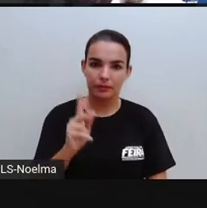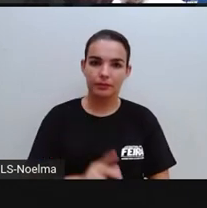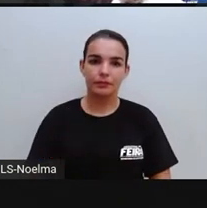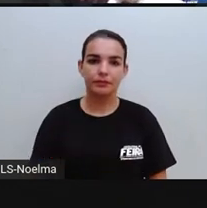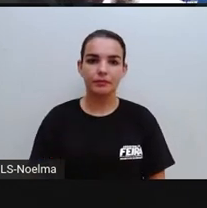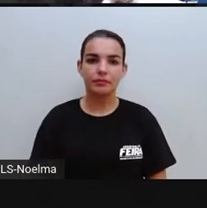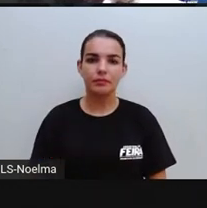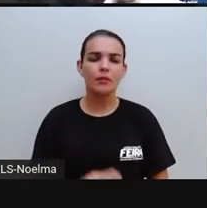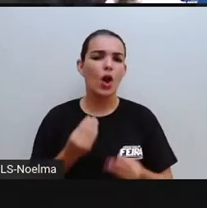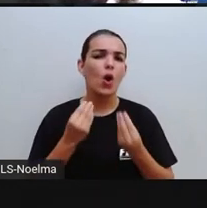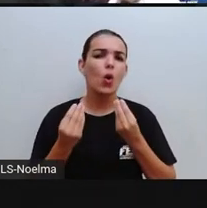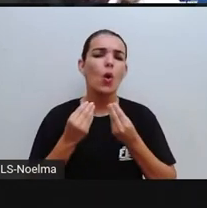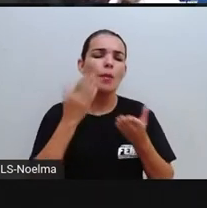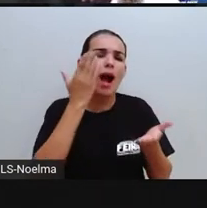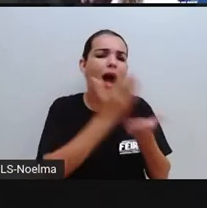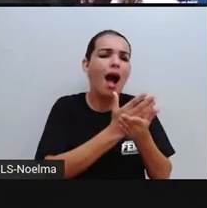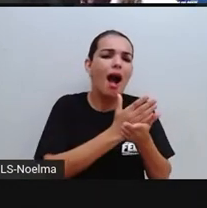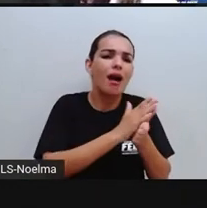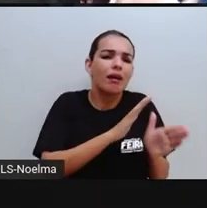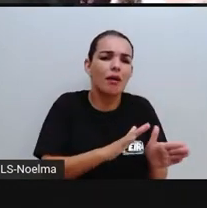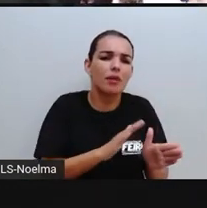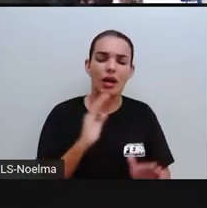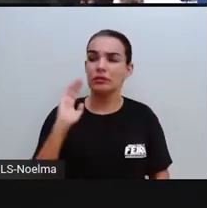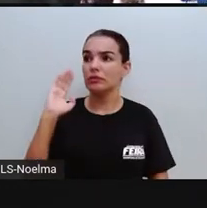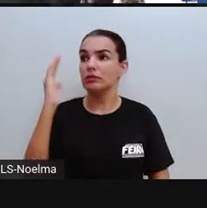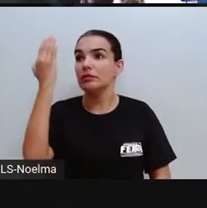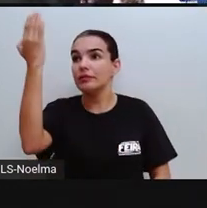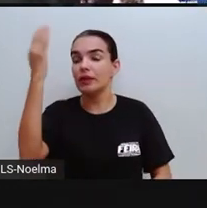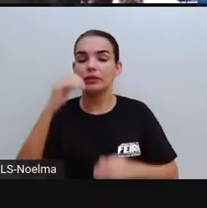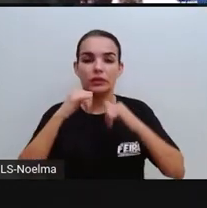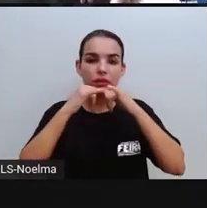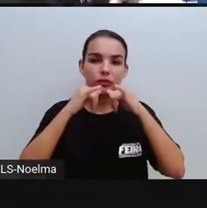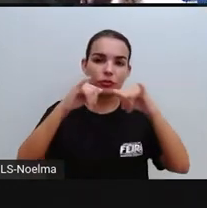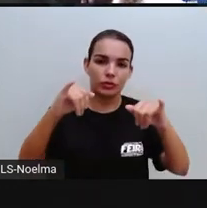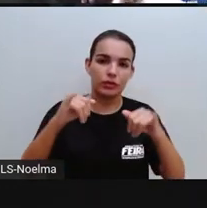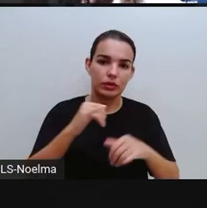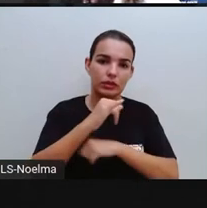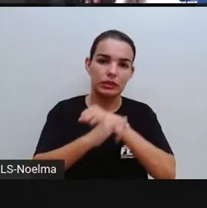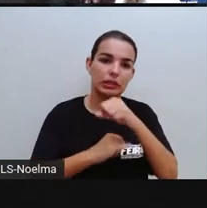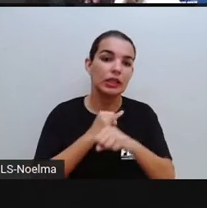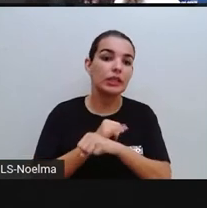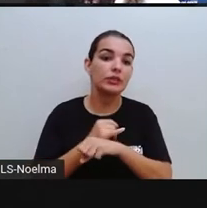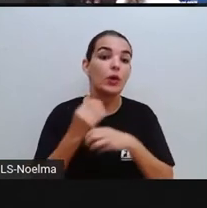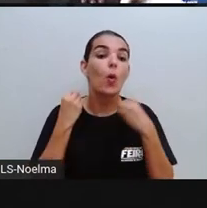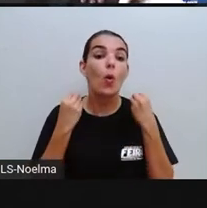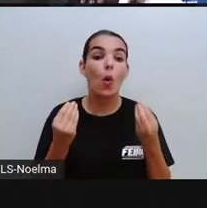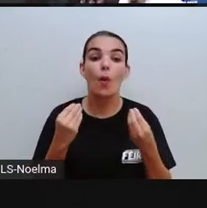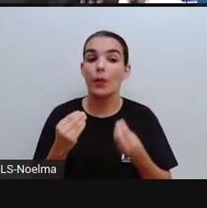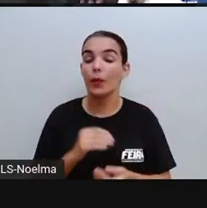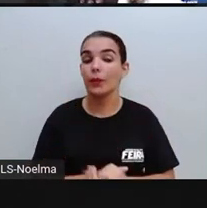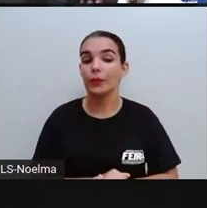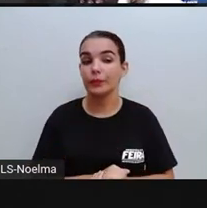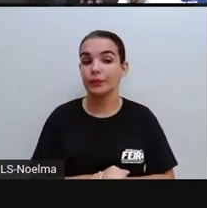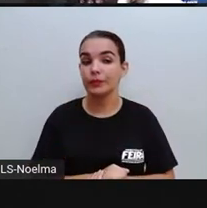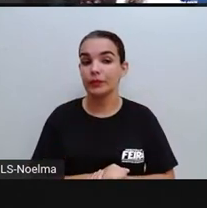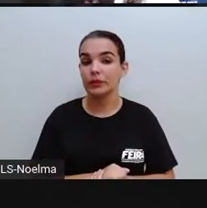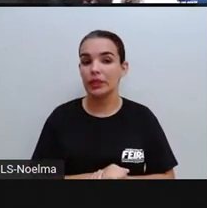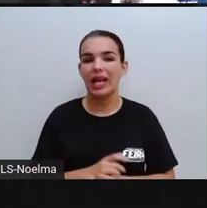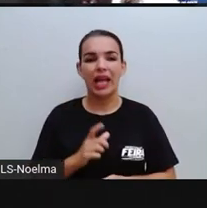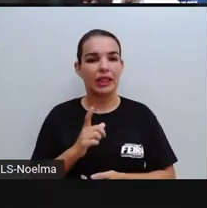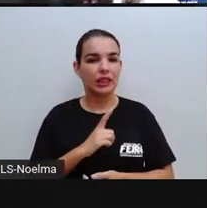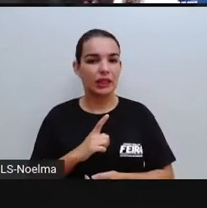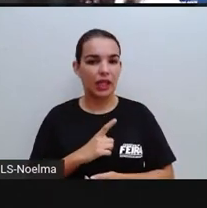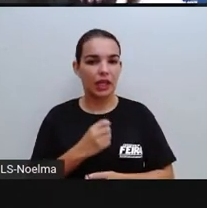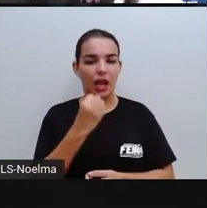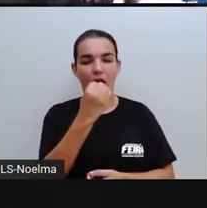E quando a gente fala, né, do combate às fake news, a gente tem que saber, né, que existem aí alguns tipos